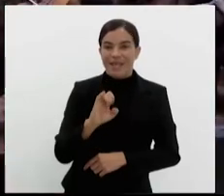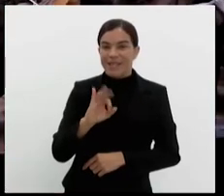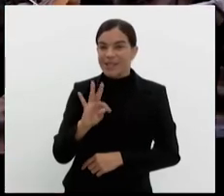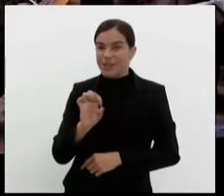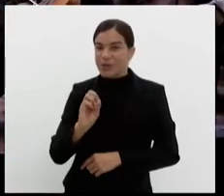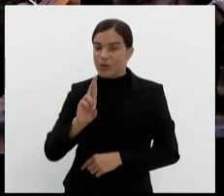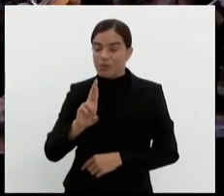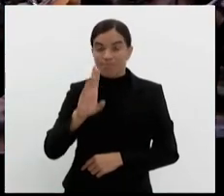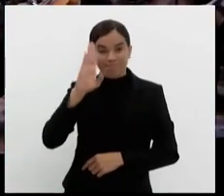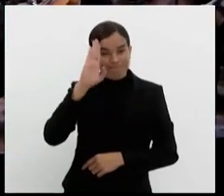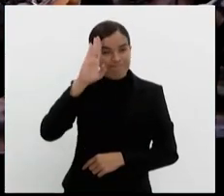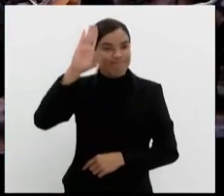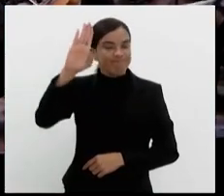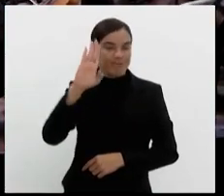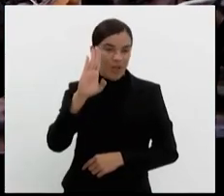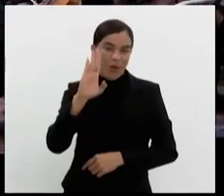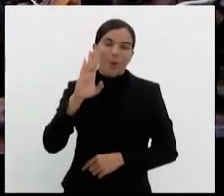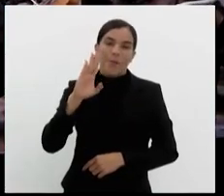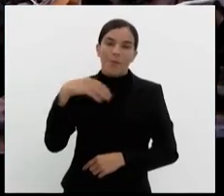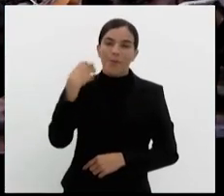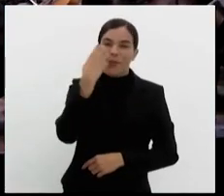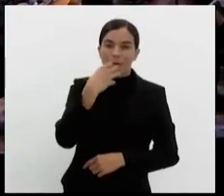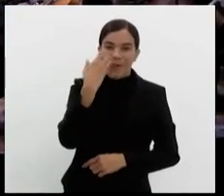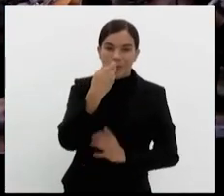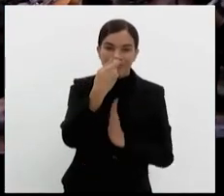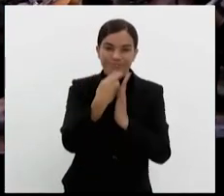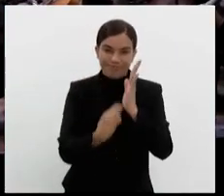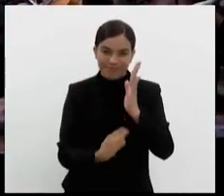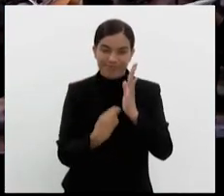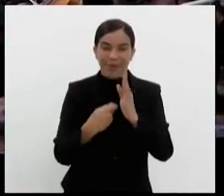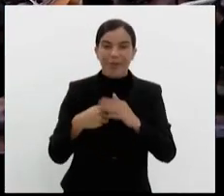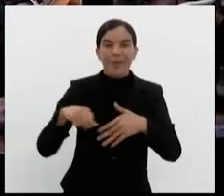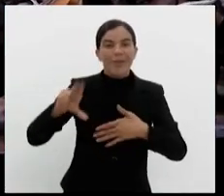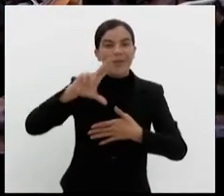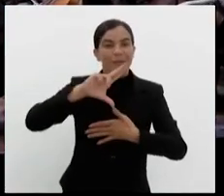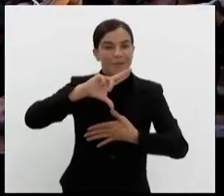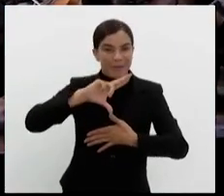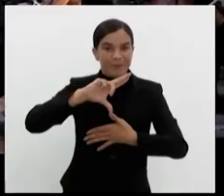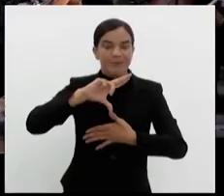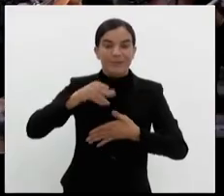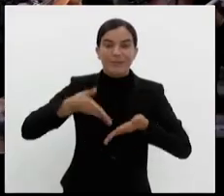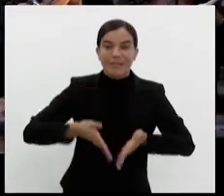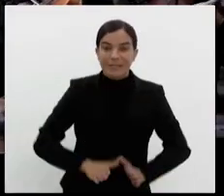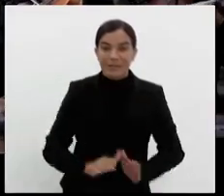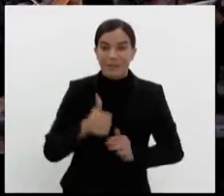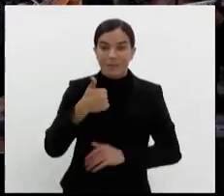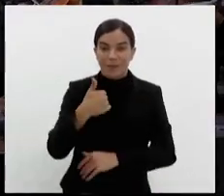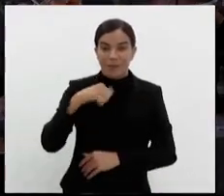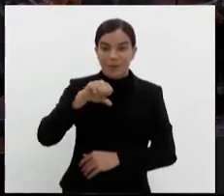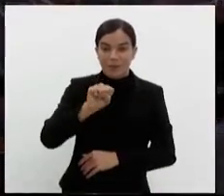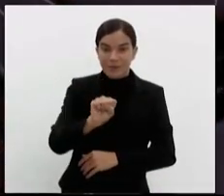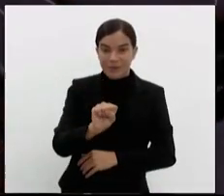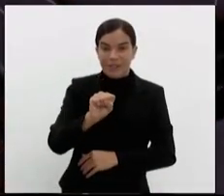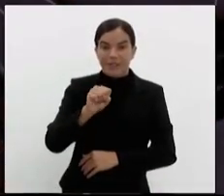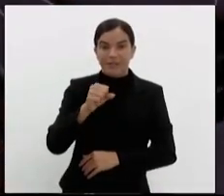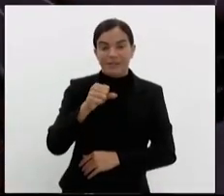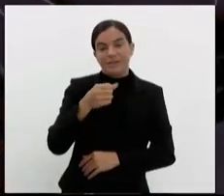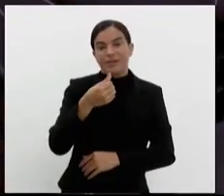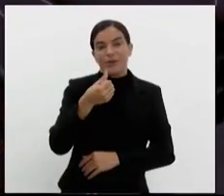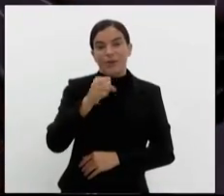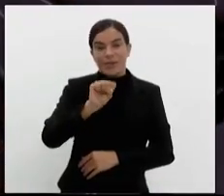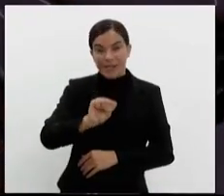compositores brasileiros e o mais famoso da América do Sul, nascido em 1887.